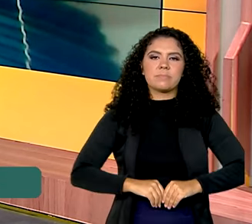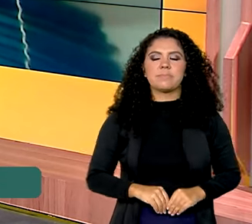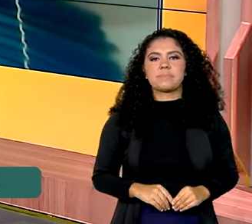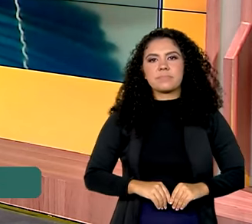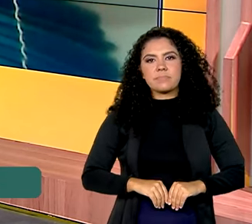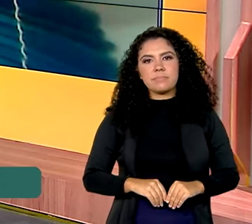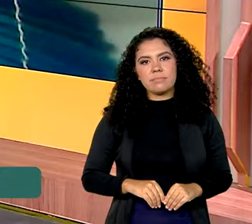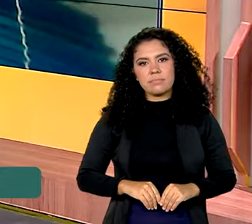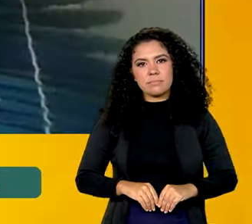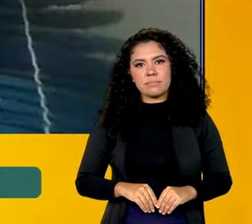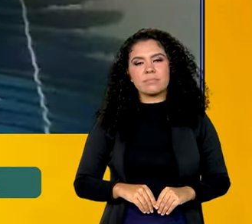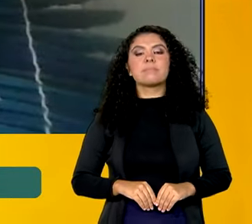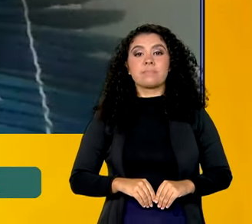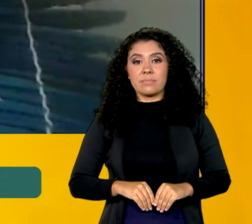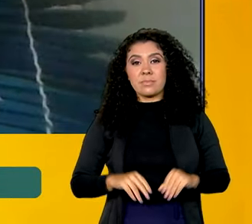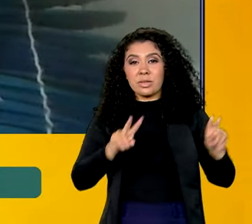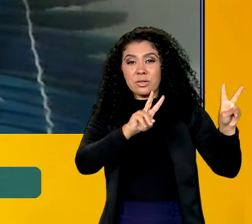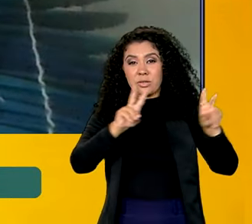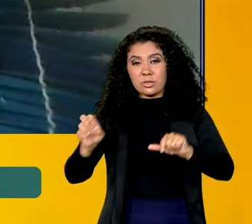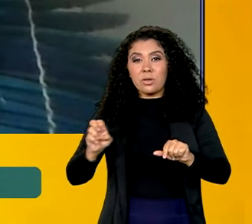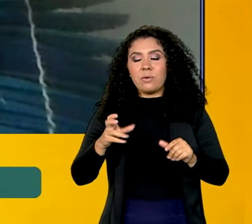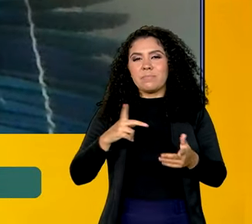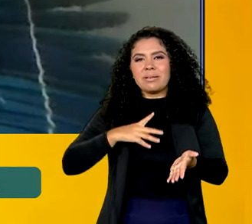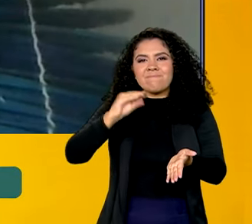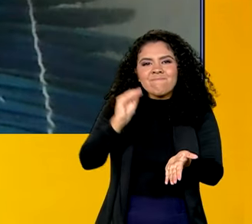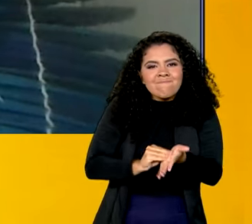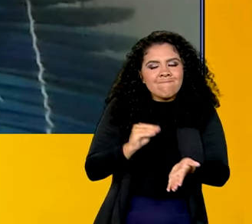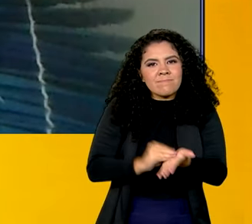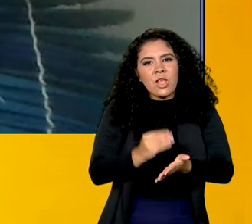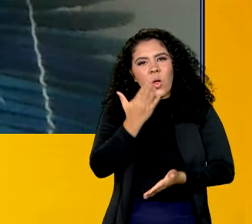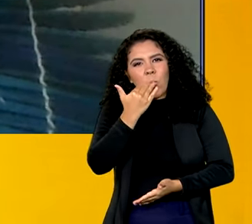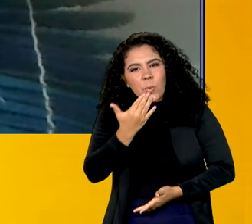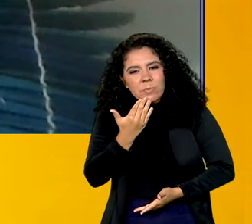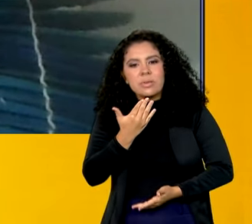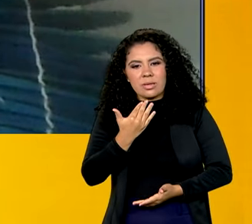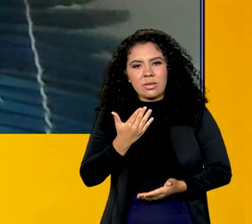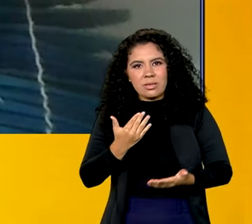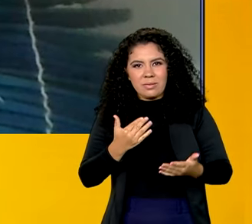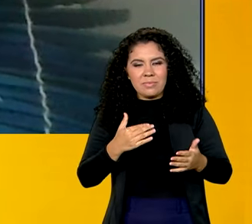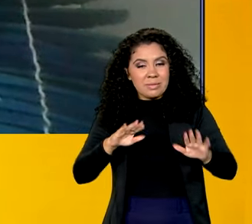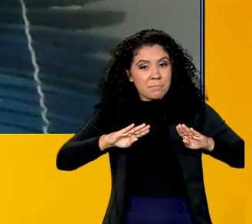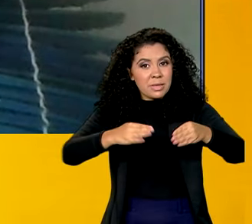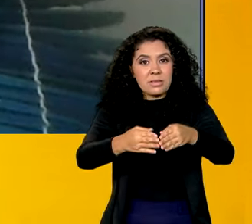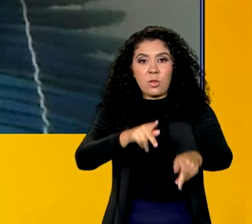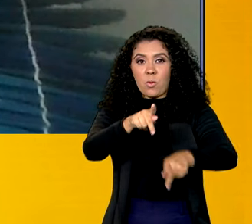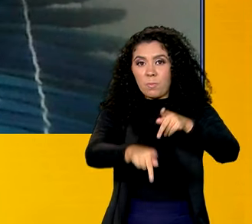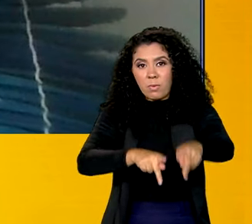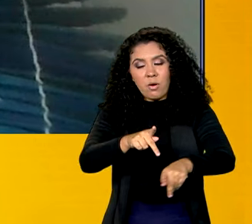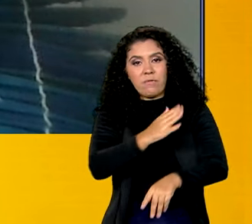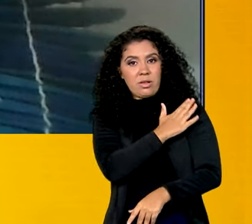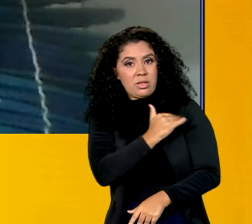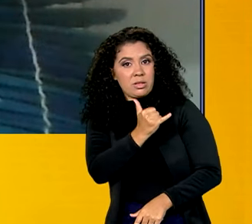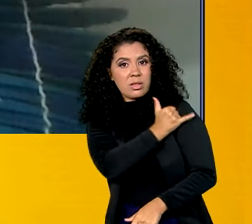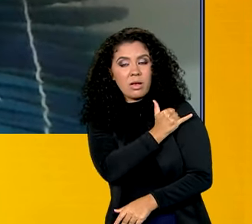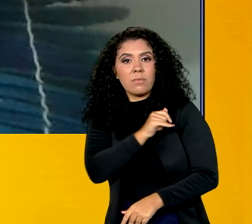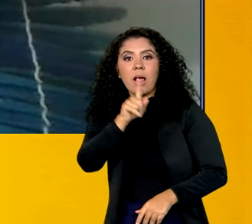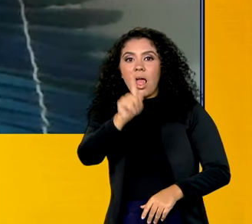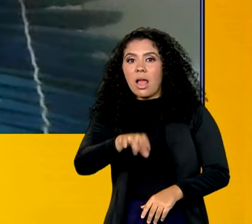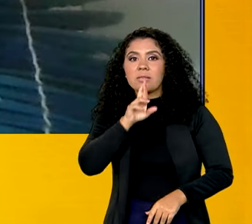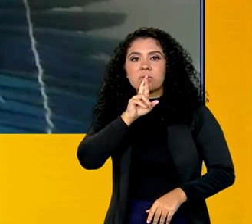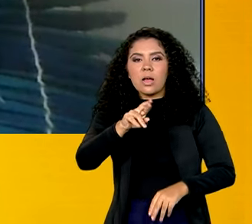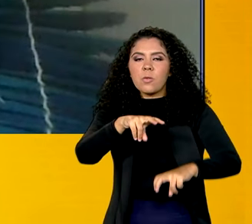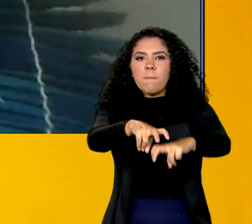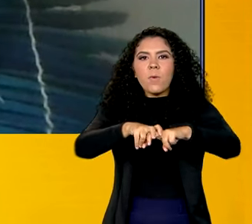Bom, a vulnerabilidade nutricional que foi colocada o povo Yanomami e Ecoana é resultado da invasão